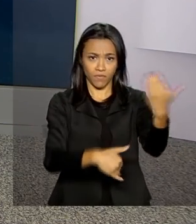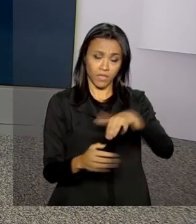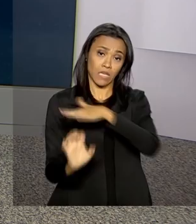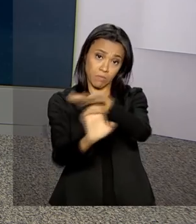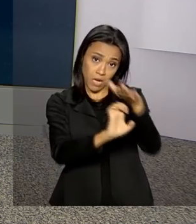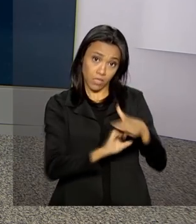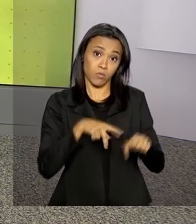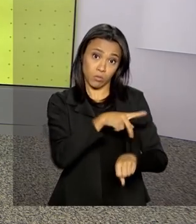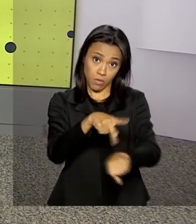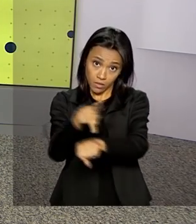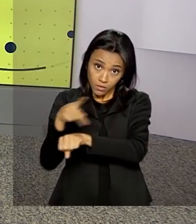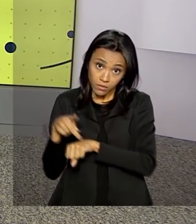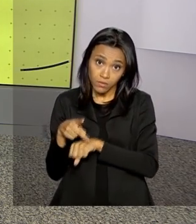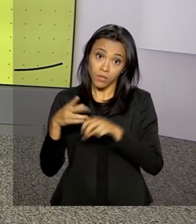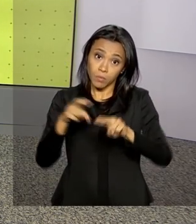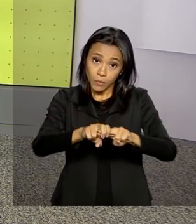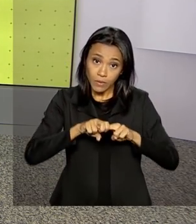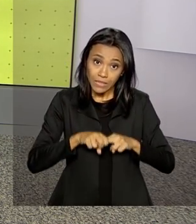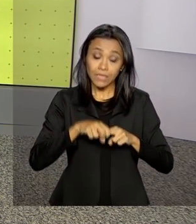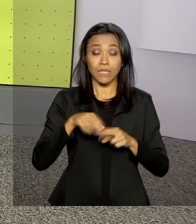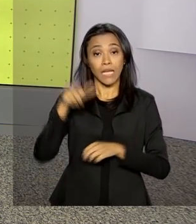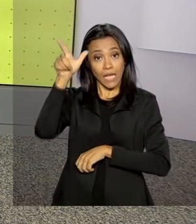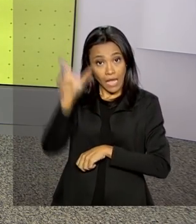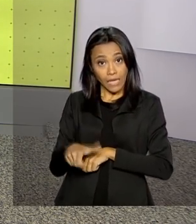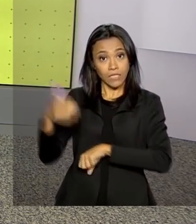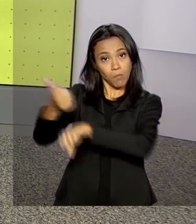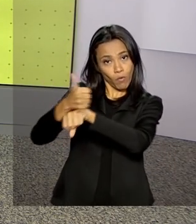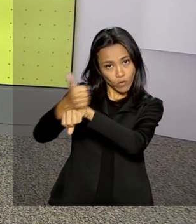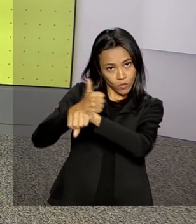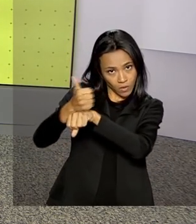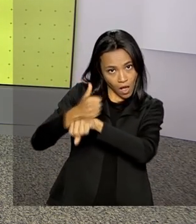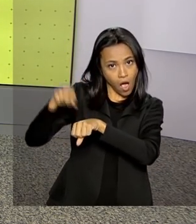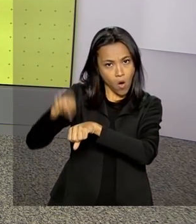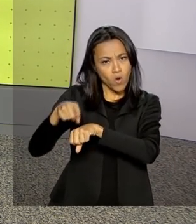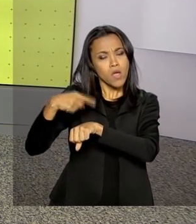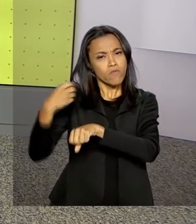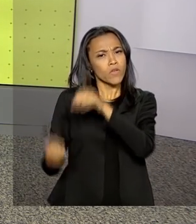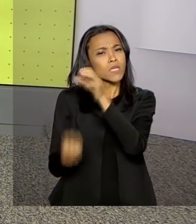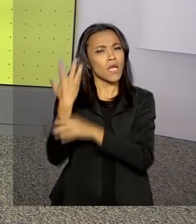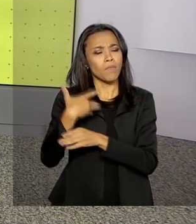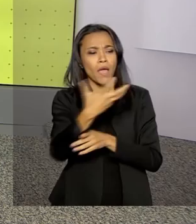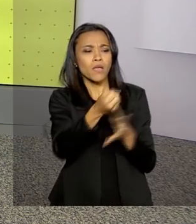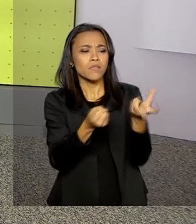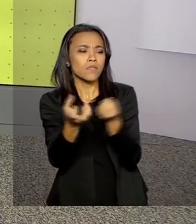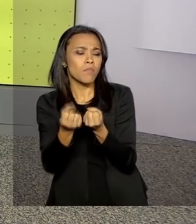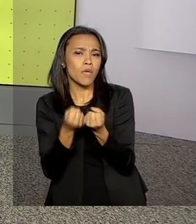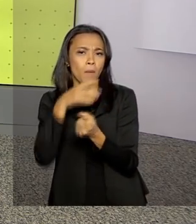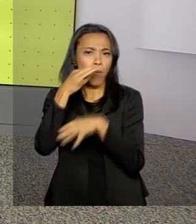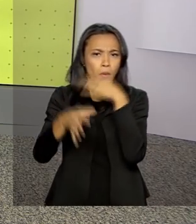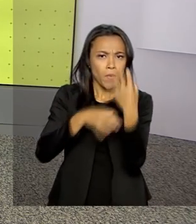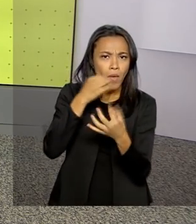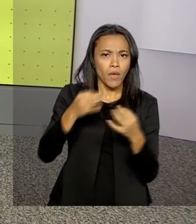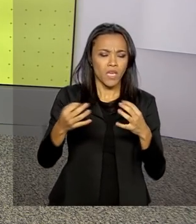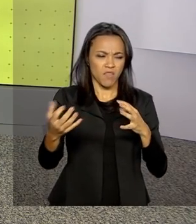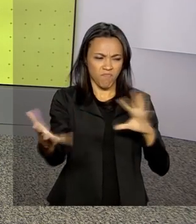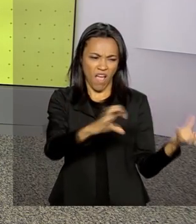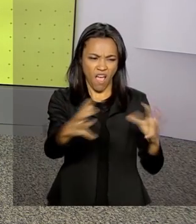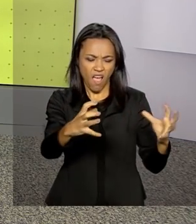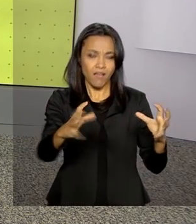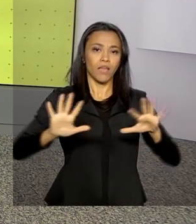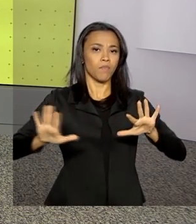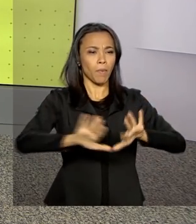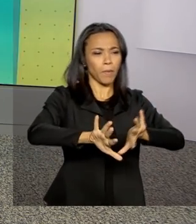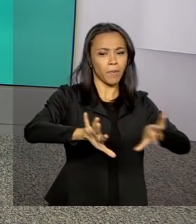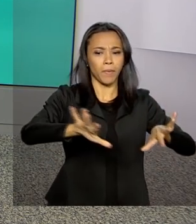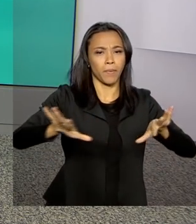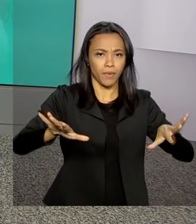desenvolvimento. Por isso, a figura do Ombudsman, criada para receber críticas e mediar conflitos, vai passar a ser utilizada pelo Brasil,